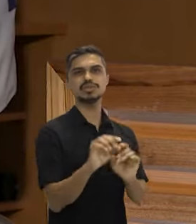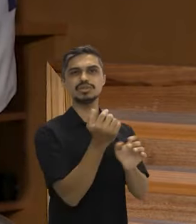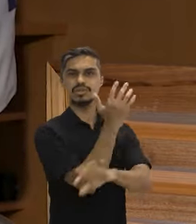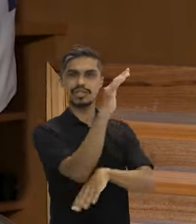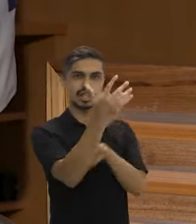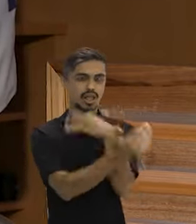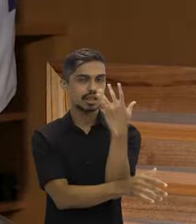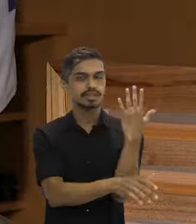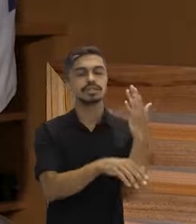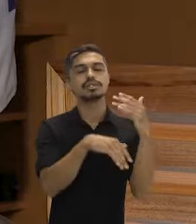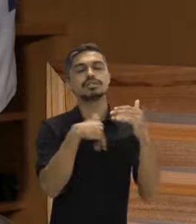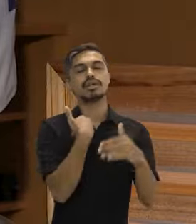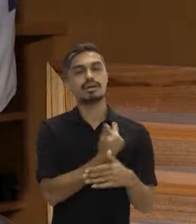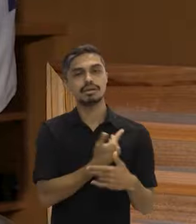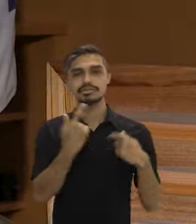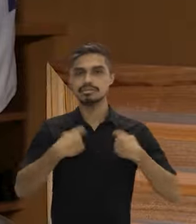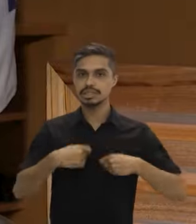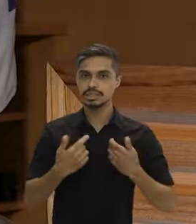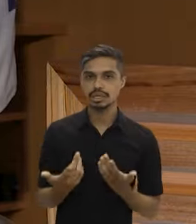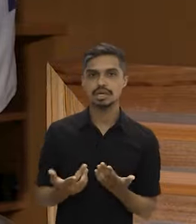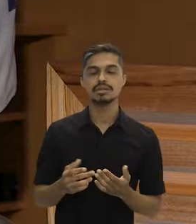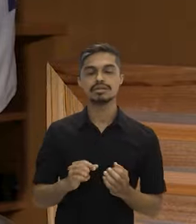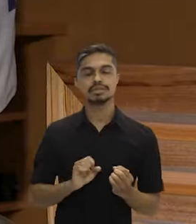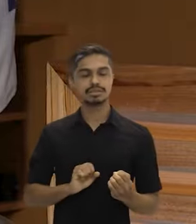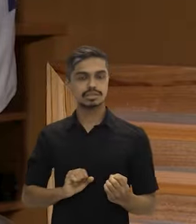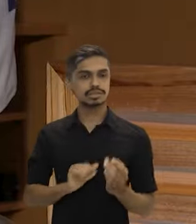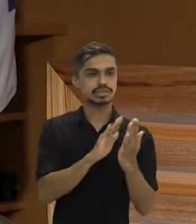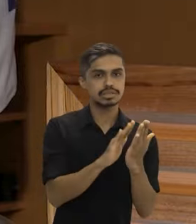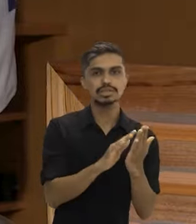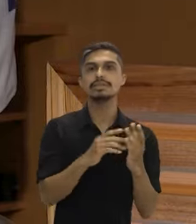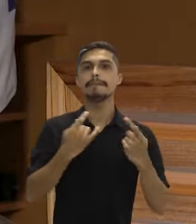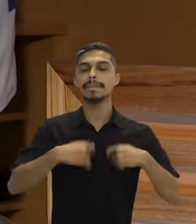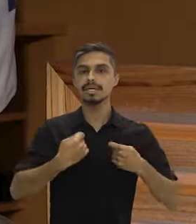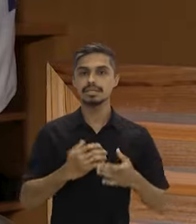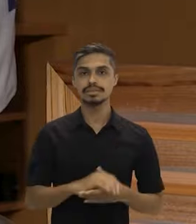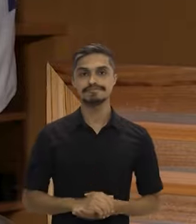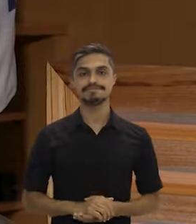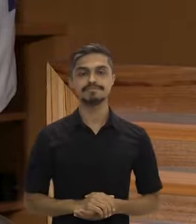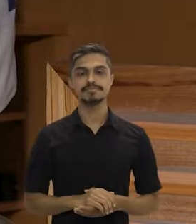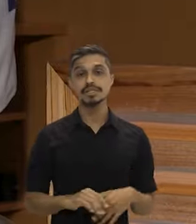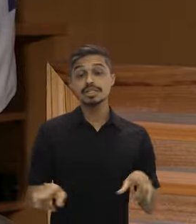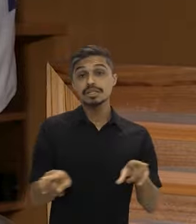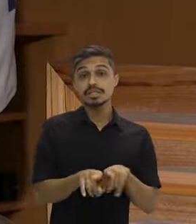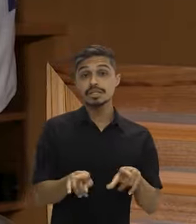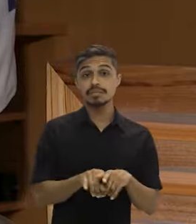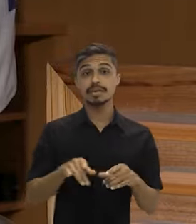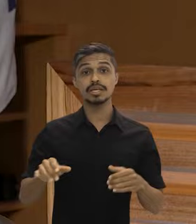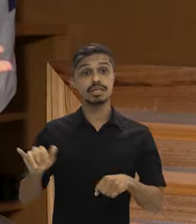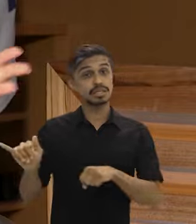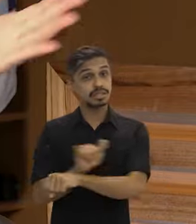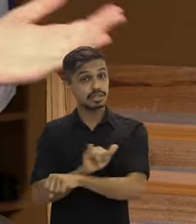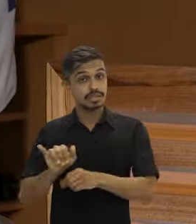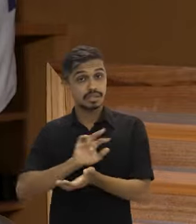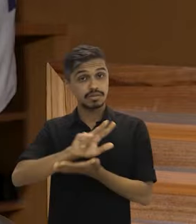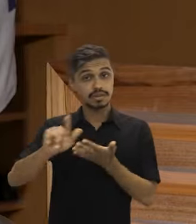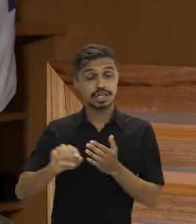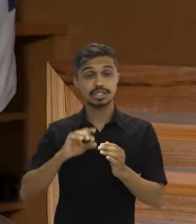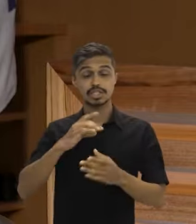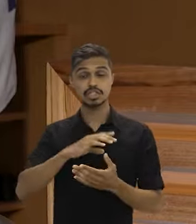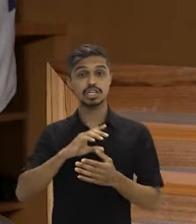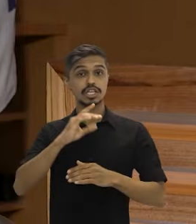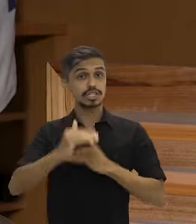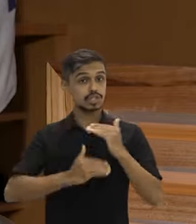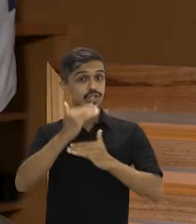ambiente. Então, portanto, exige que a gente tenha uma outra atuação, mas que a gente também construa estratégias de